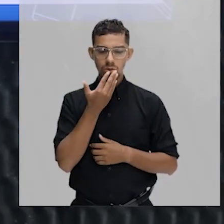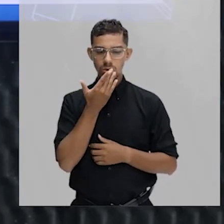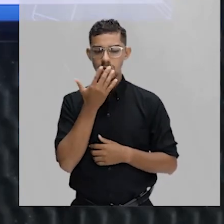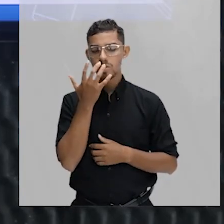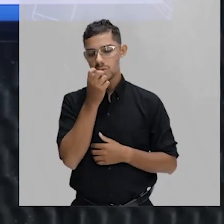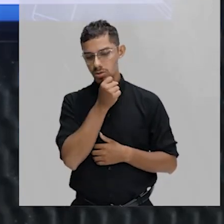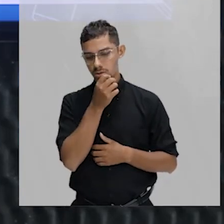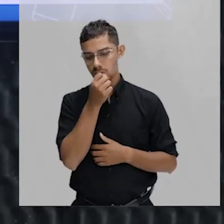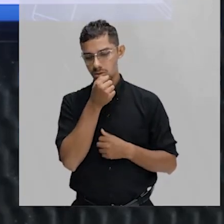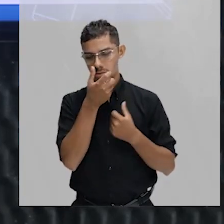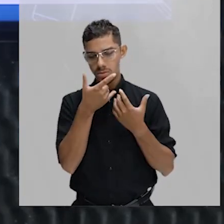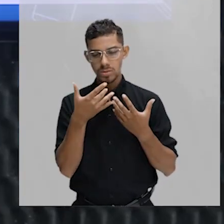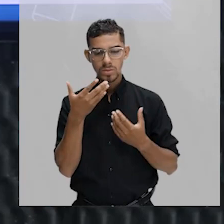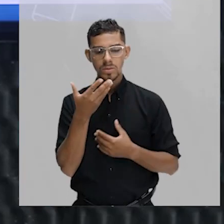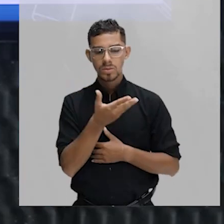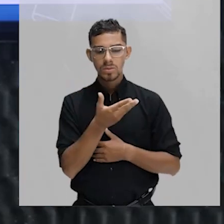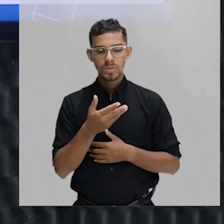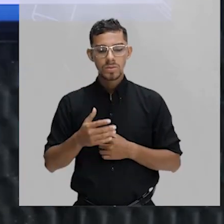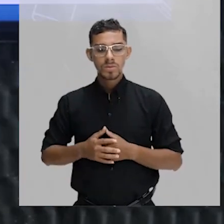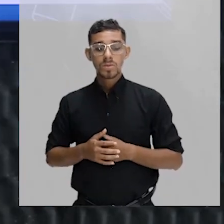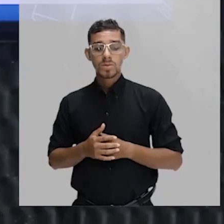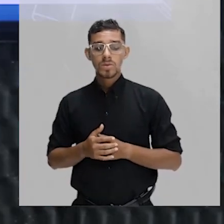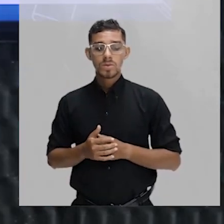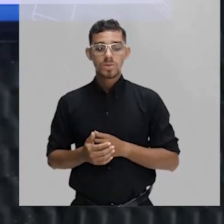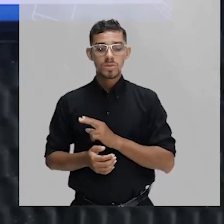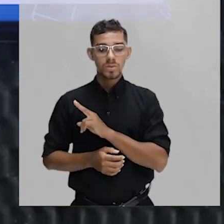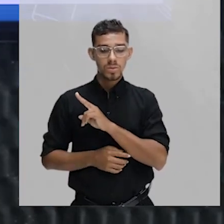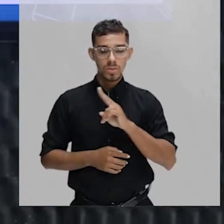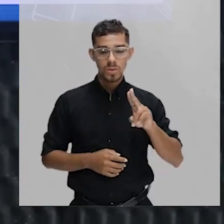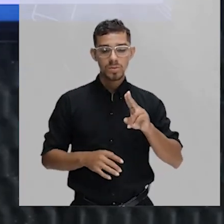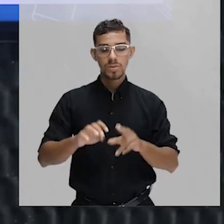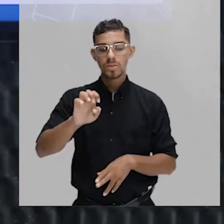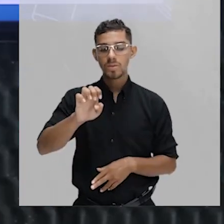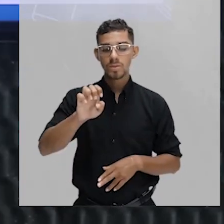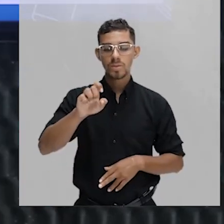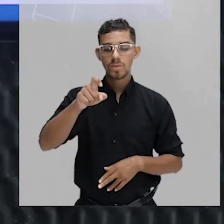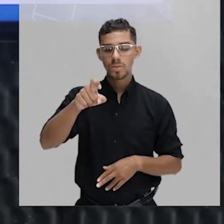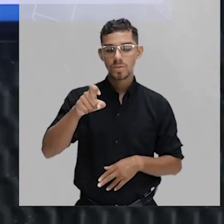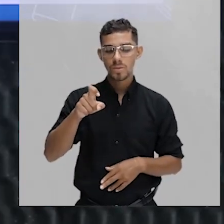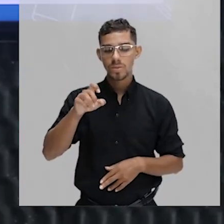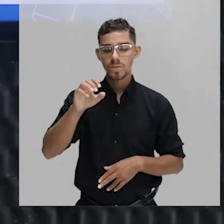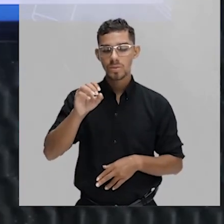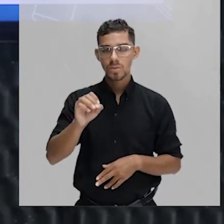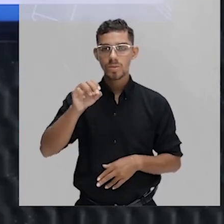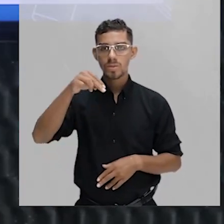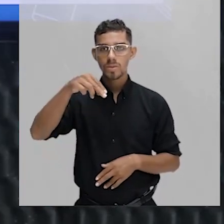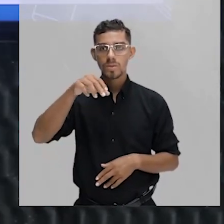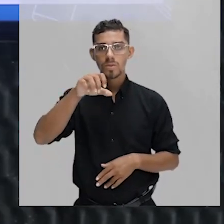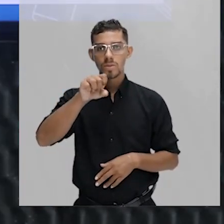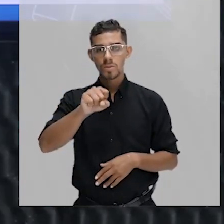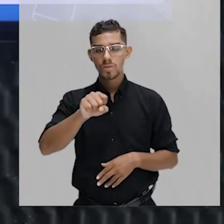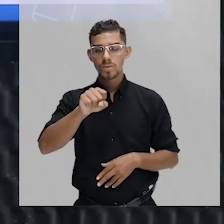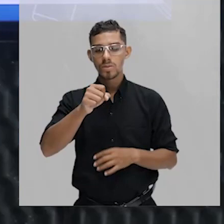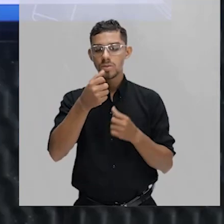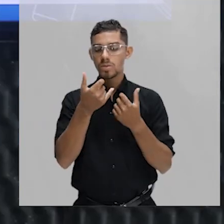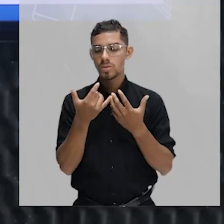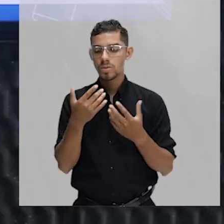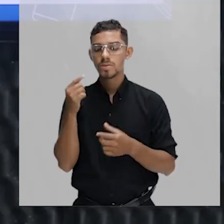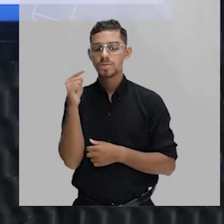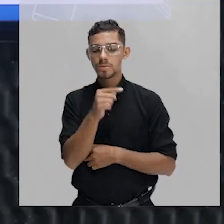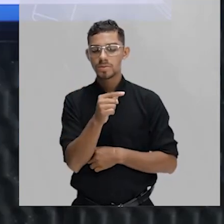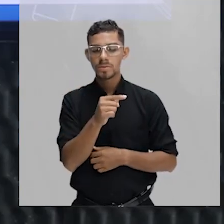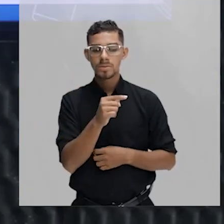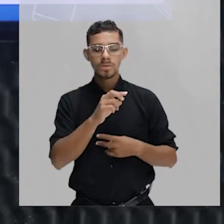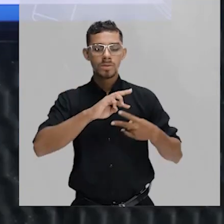escuras aqui, a gente chama de exons. Exons são trechos do gene, trechos do gene